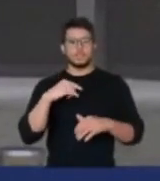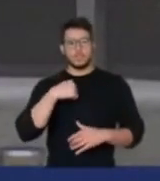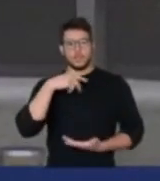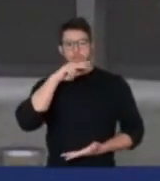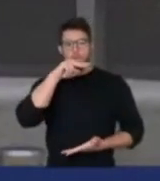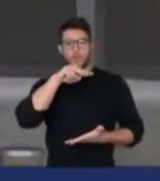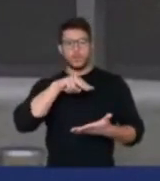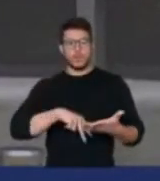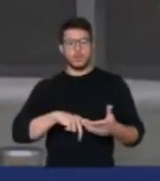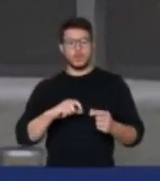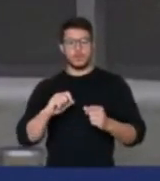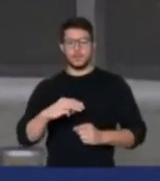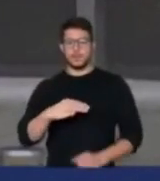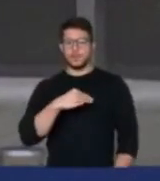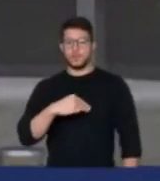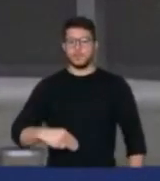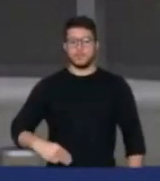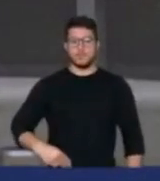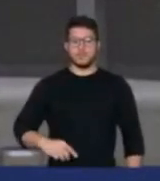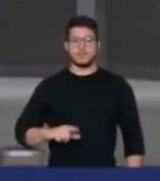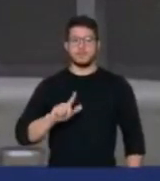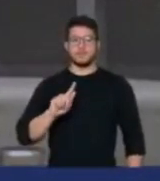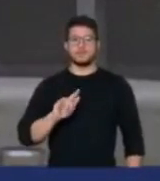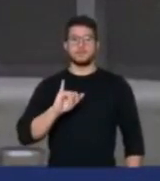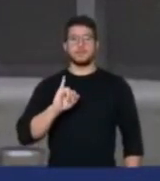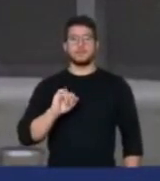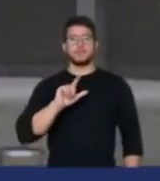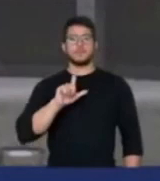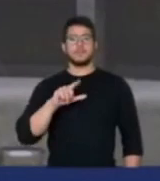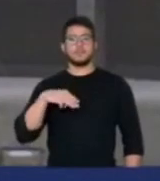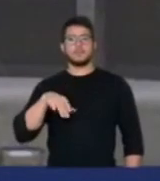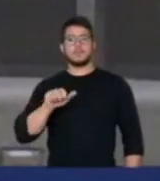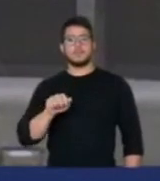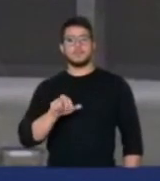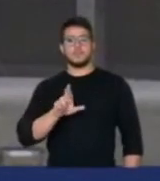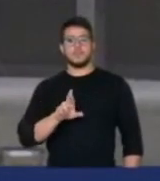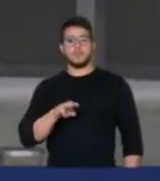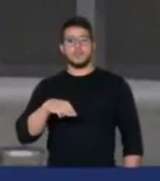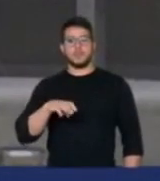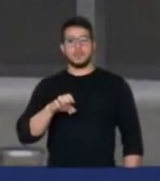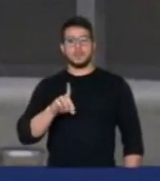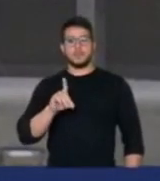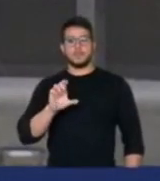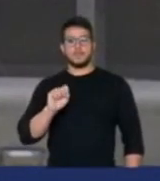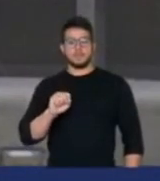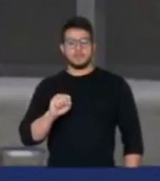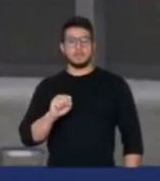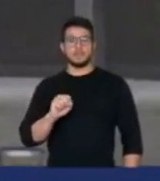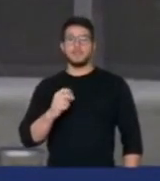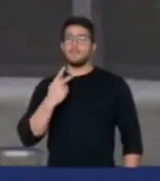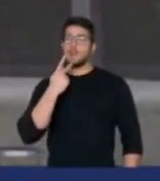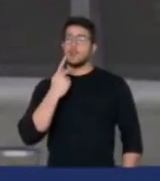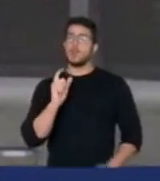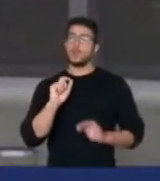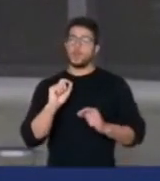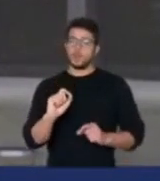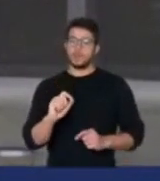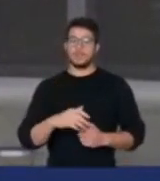anunciava que estava compartilhando com o STJ e com o CLJ